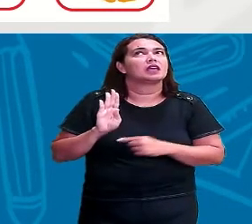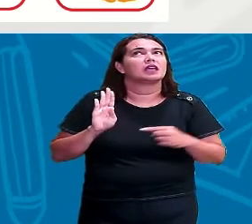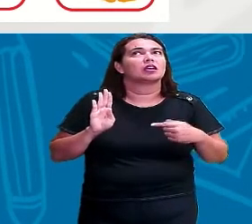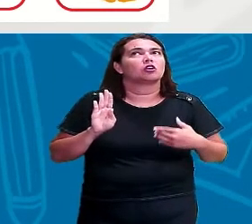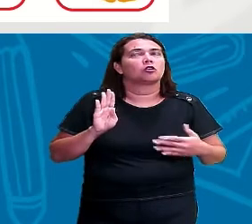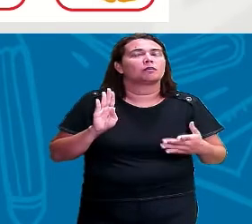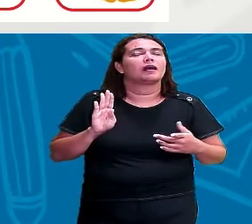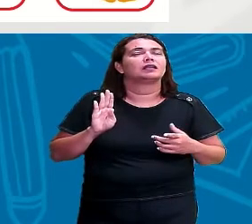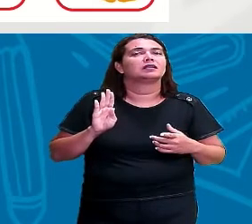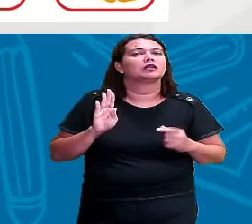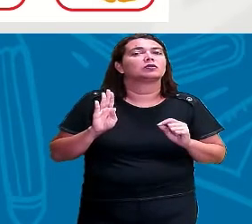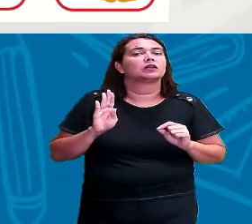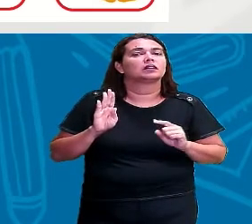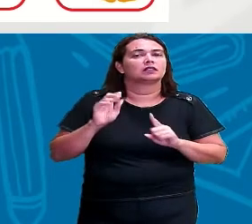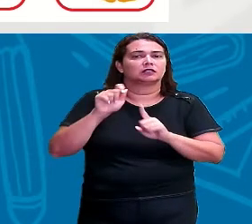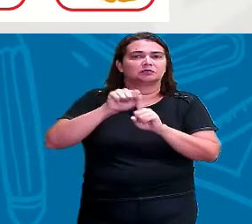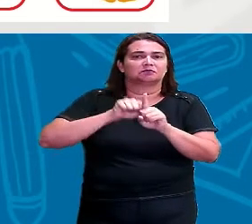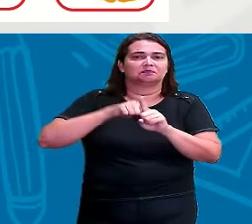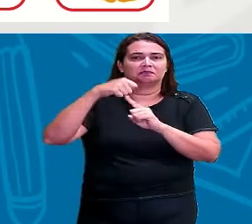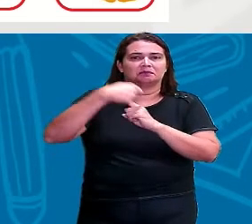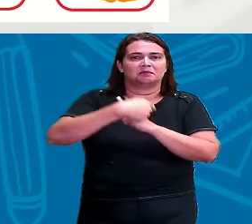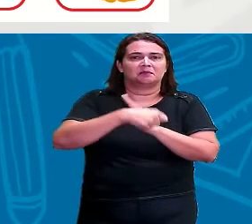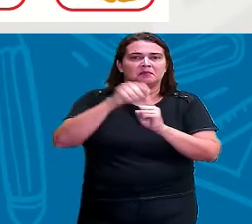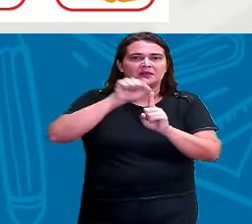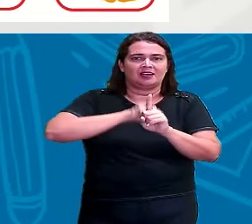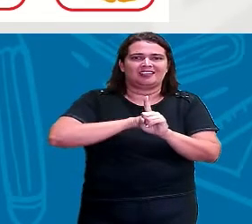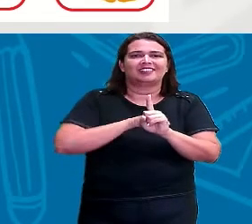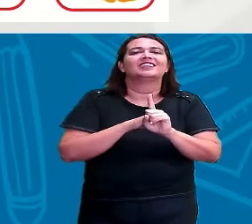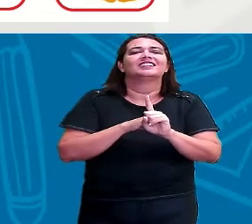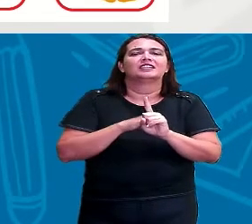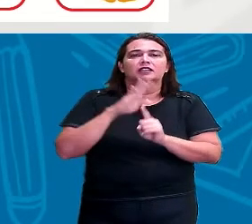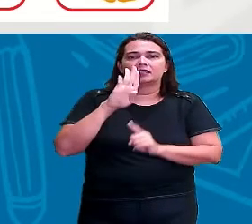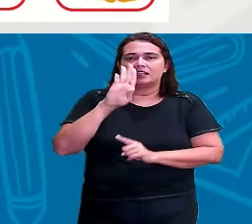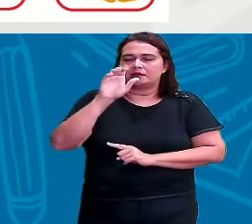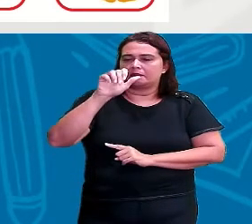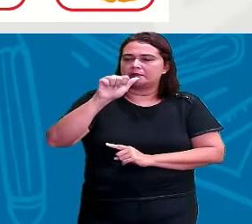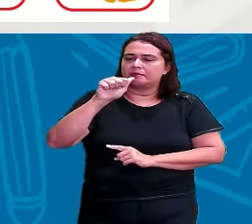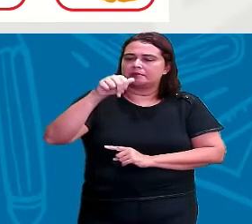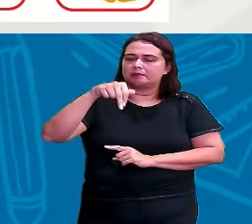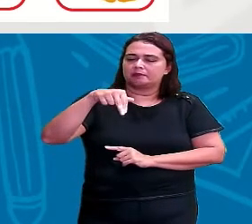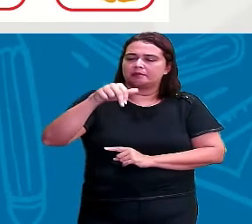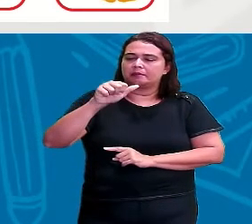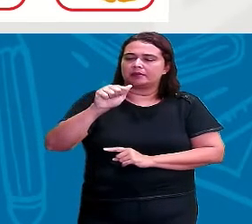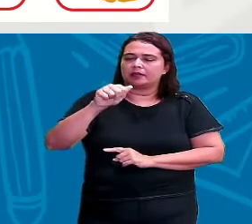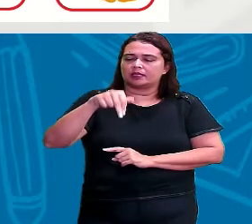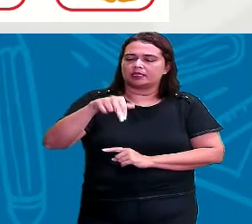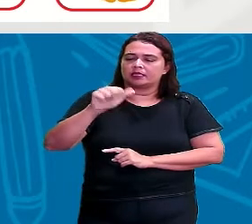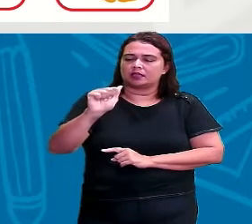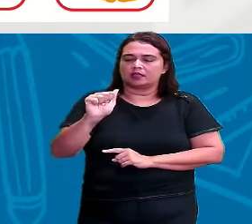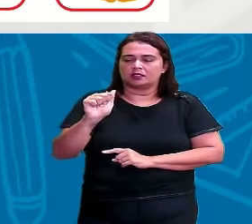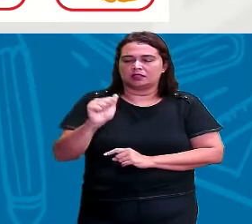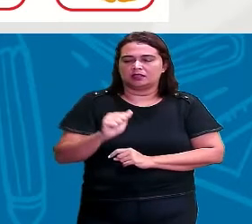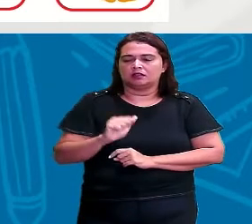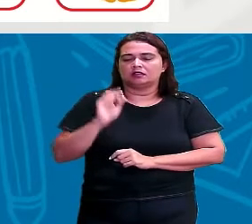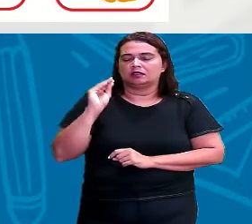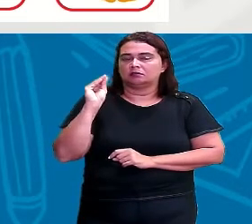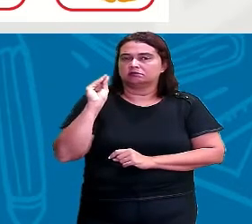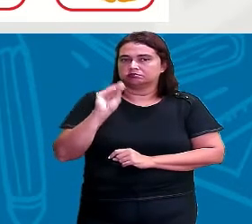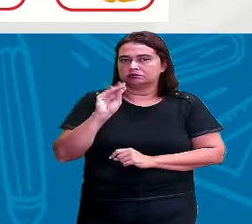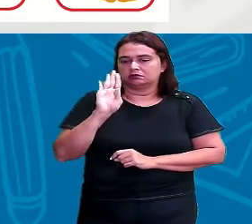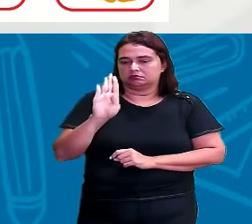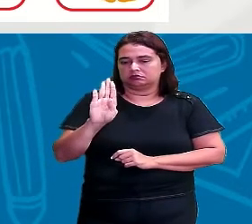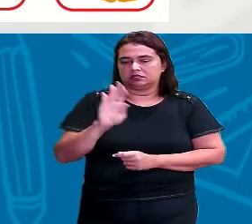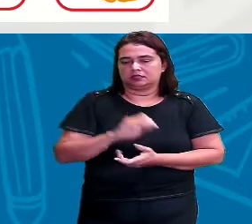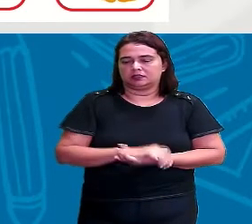B de banana, não é isso? Então, isso mesmo. Então, a gente coloca aqui ó, letrinha B